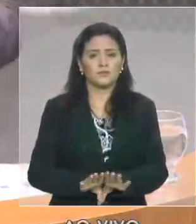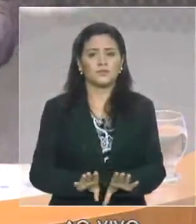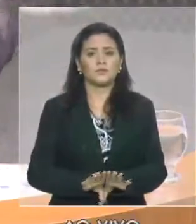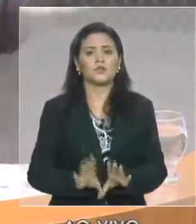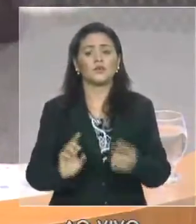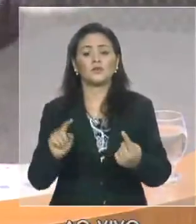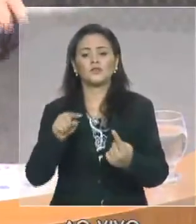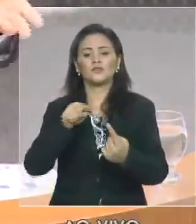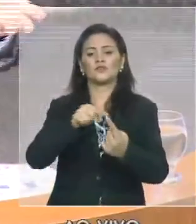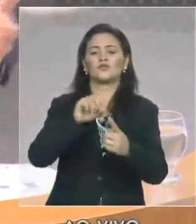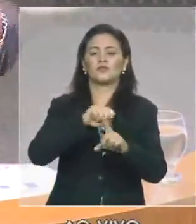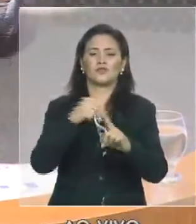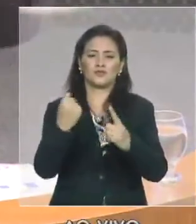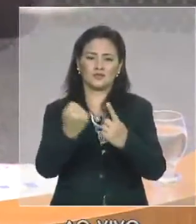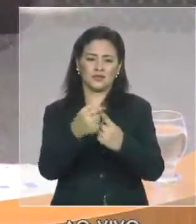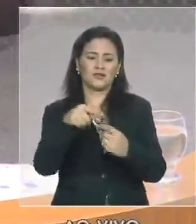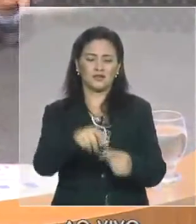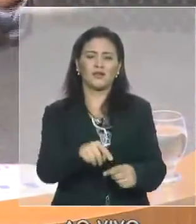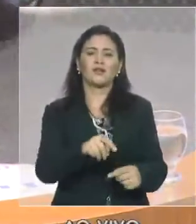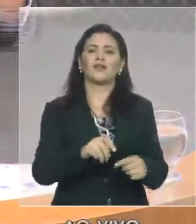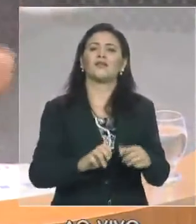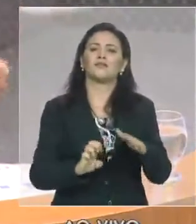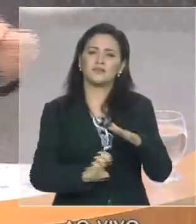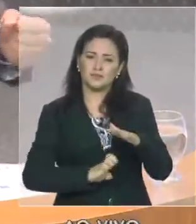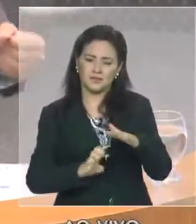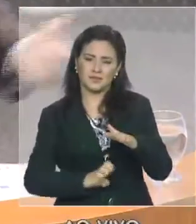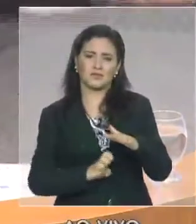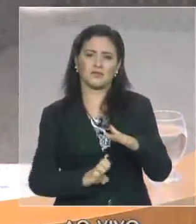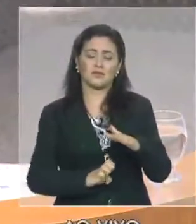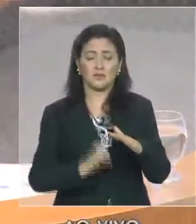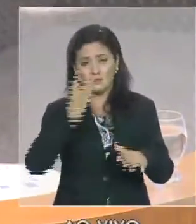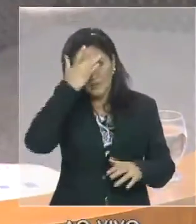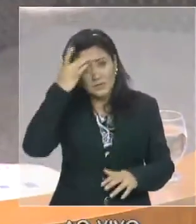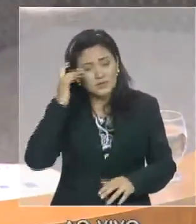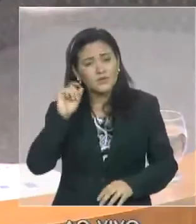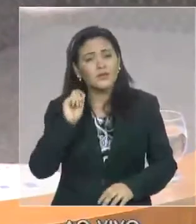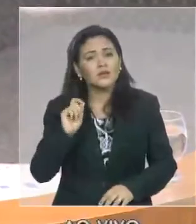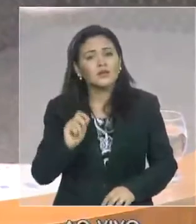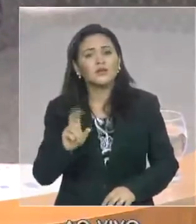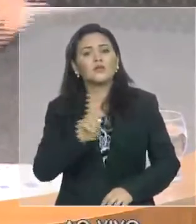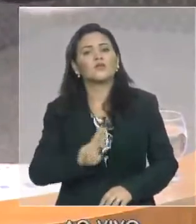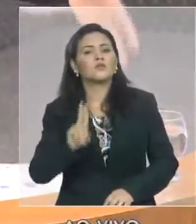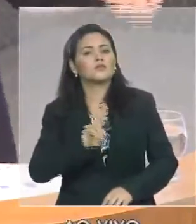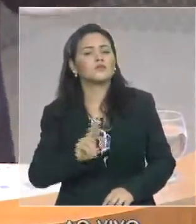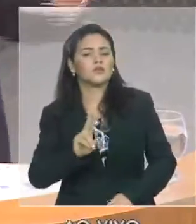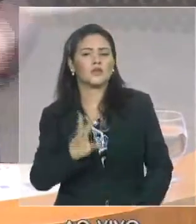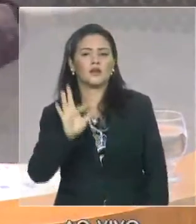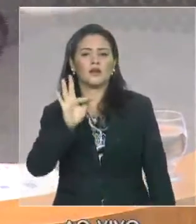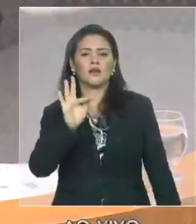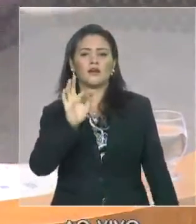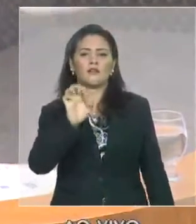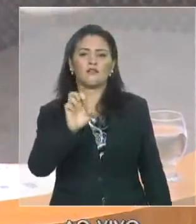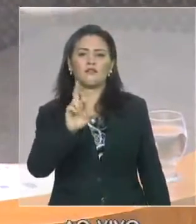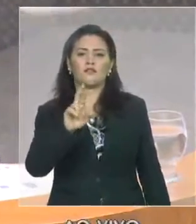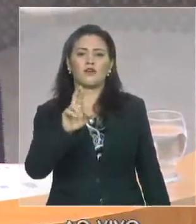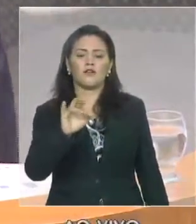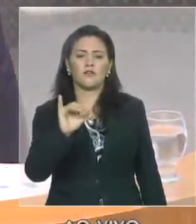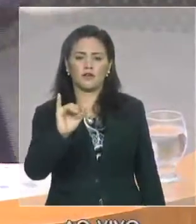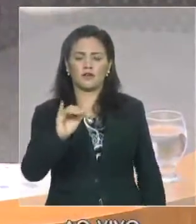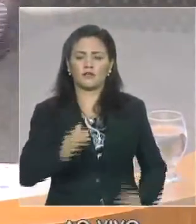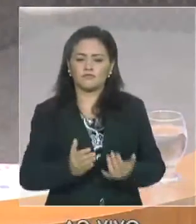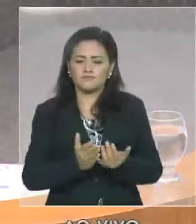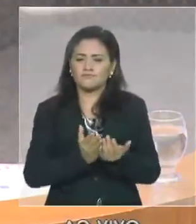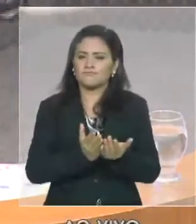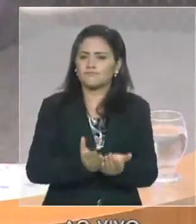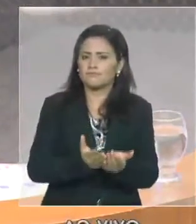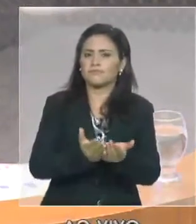medida em que os usuários do serviço de ferribote, além da licitação que, nesse momento, nós estamos conduzindo, terão